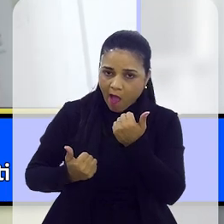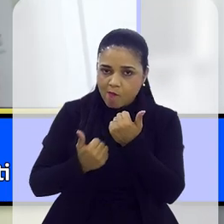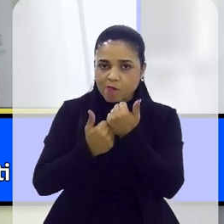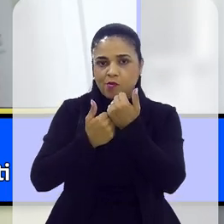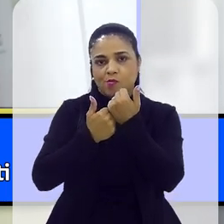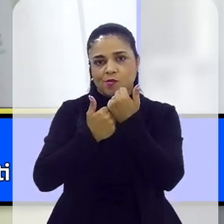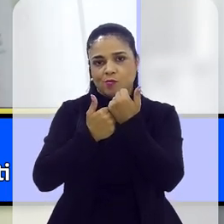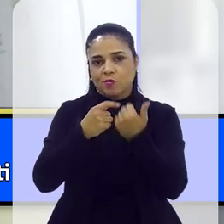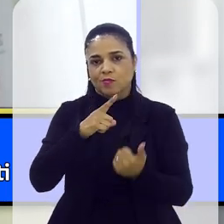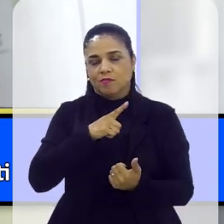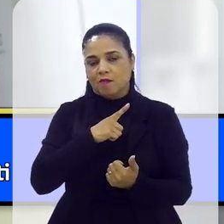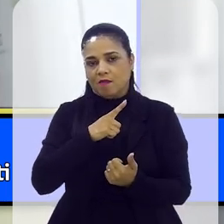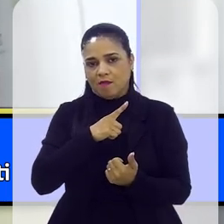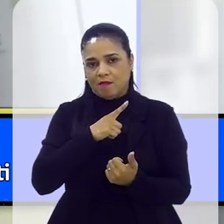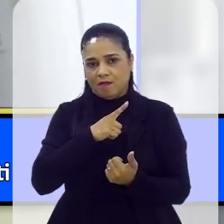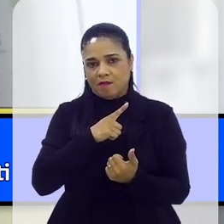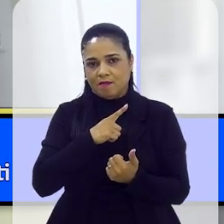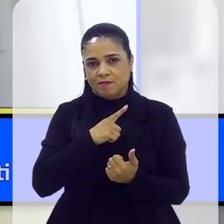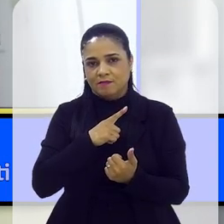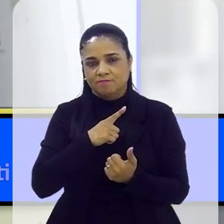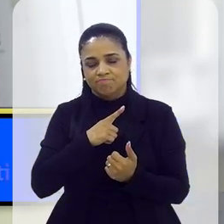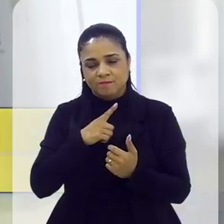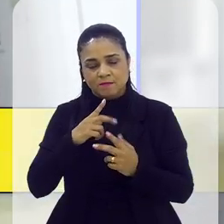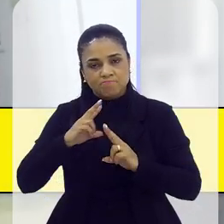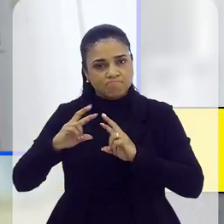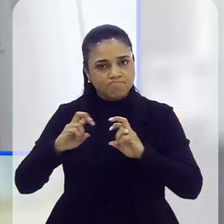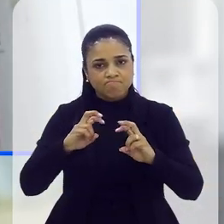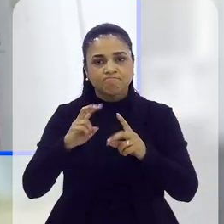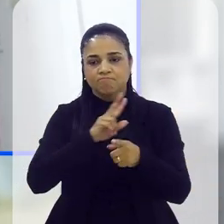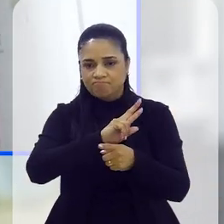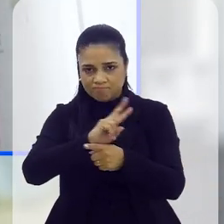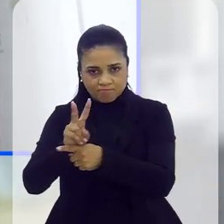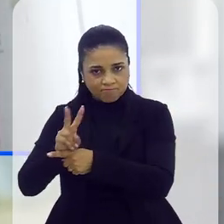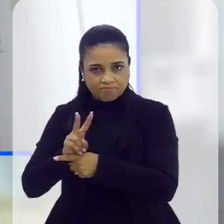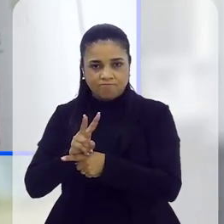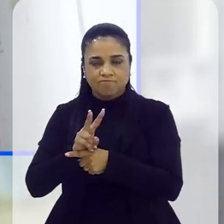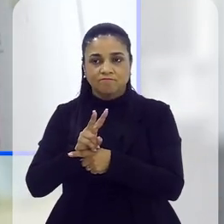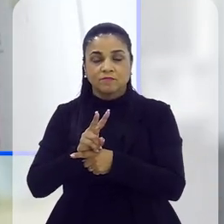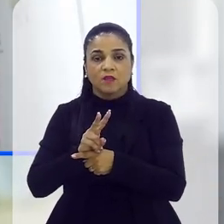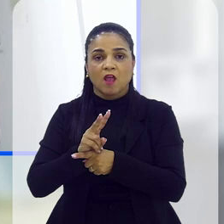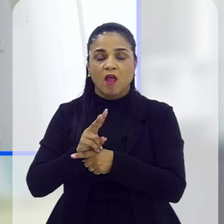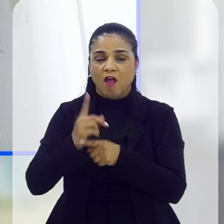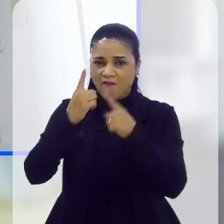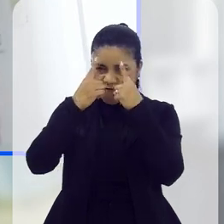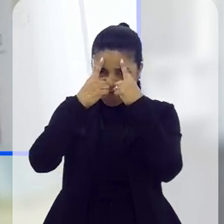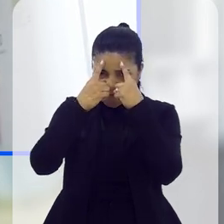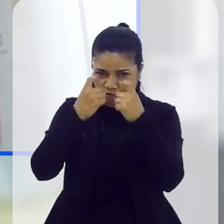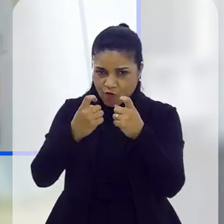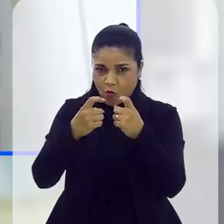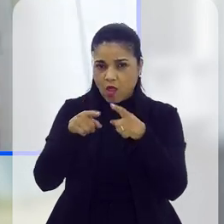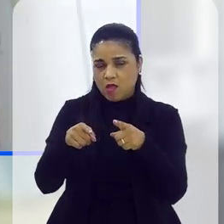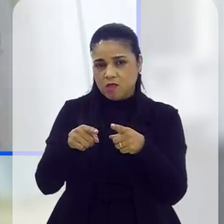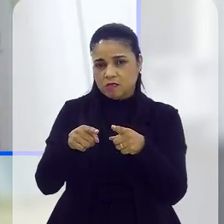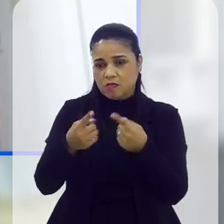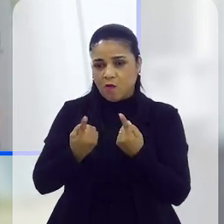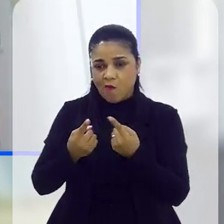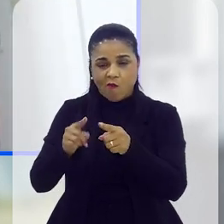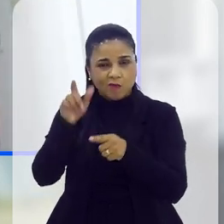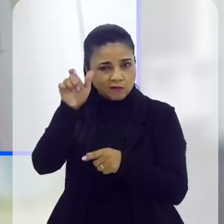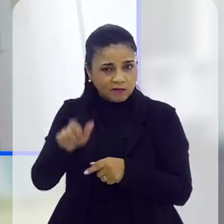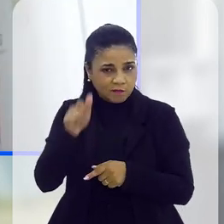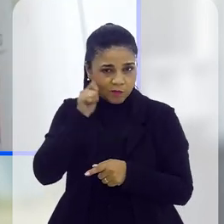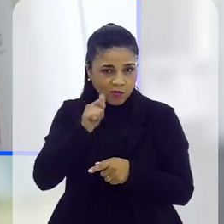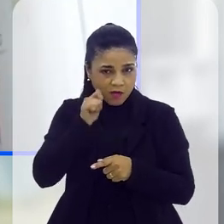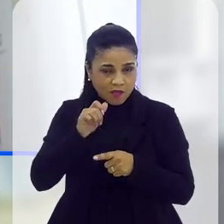um apoio e vejam que estão sendo realmente protegidas. Até porque o ciclo da violência, a violência